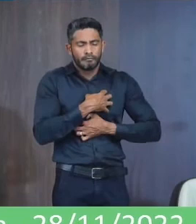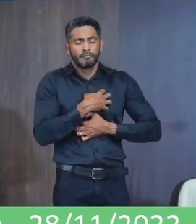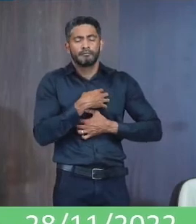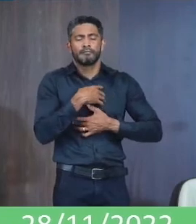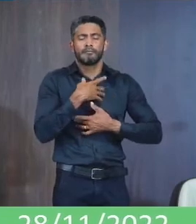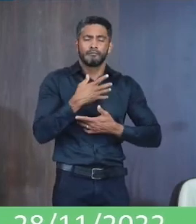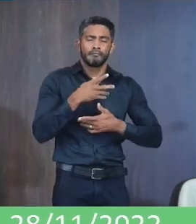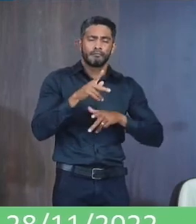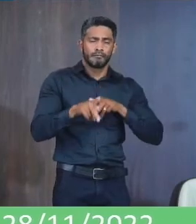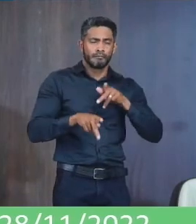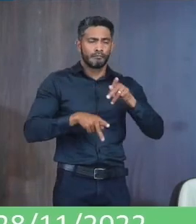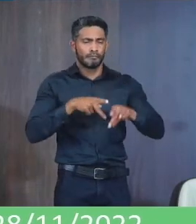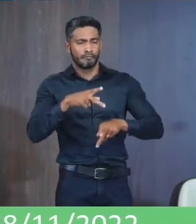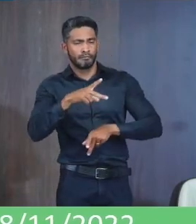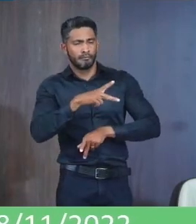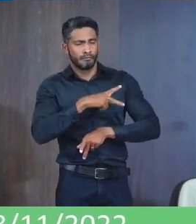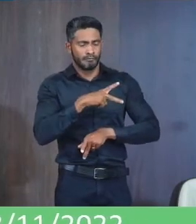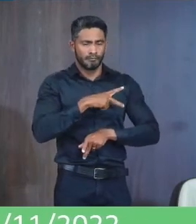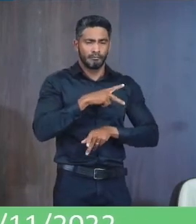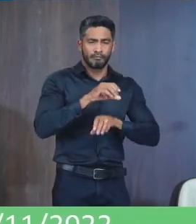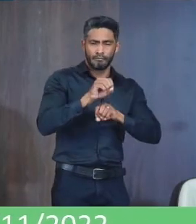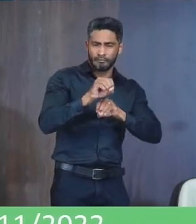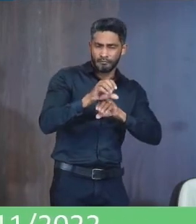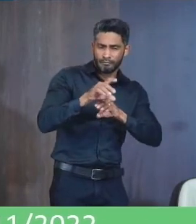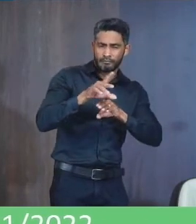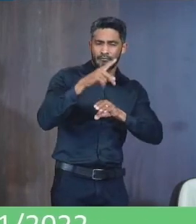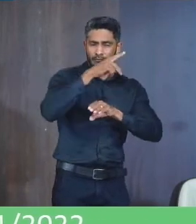Pública e privada De educação do Espírito Santo